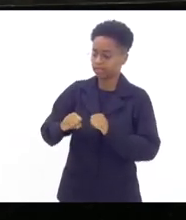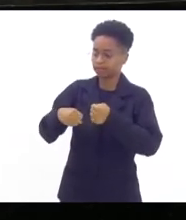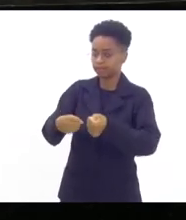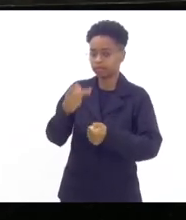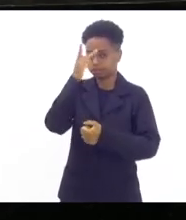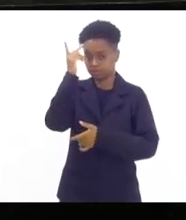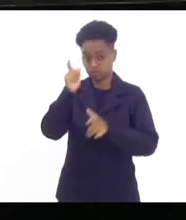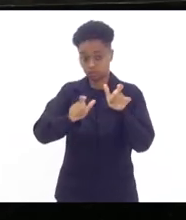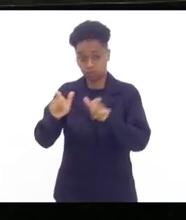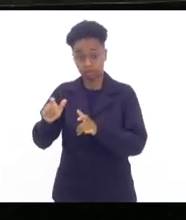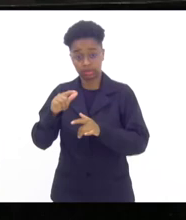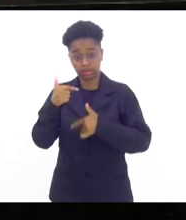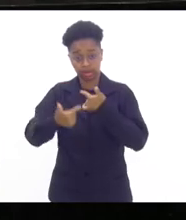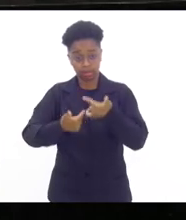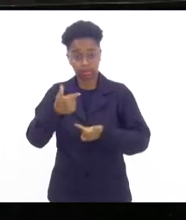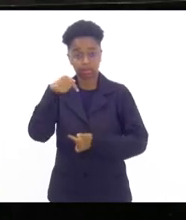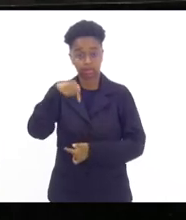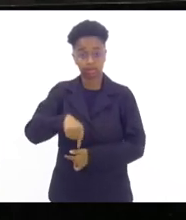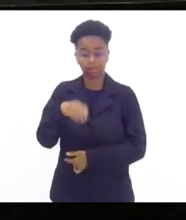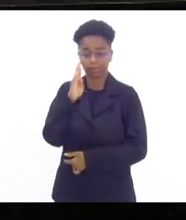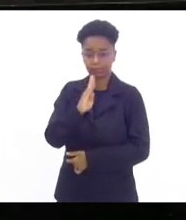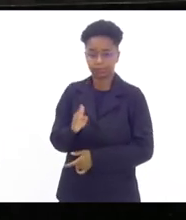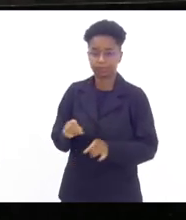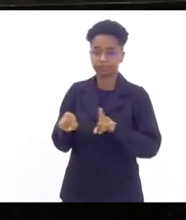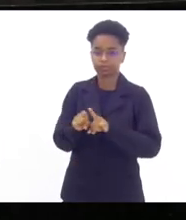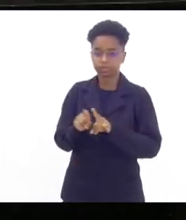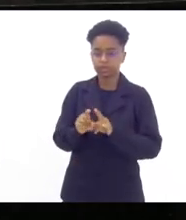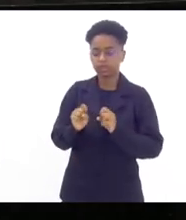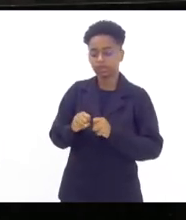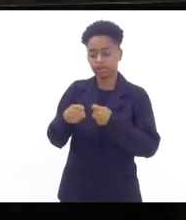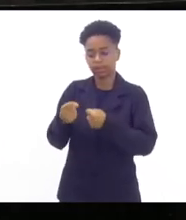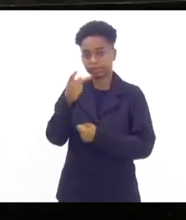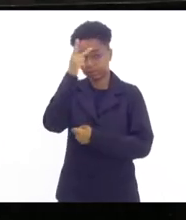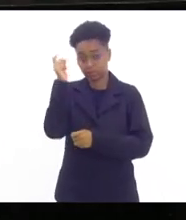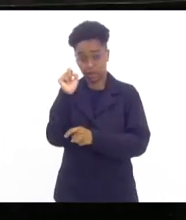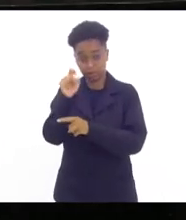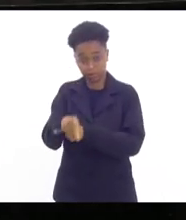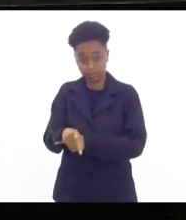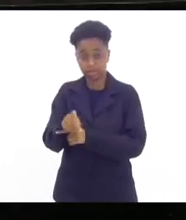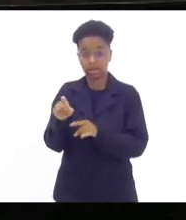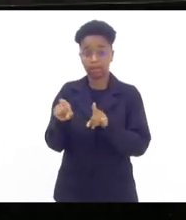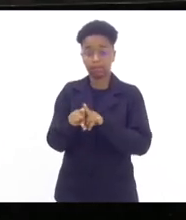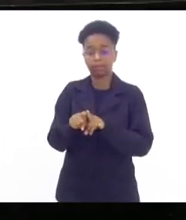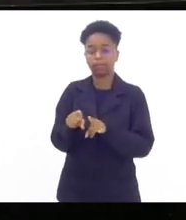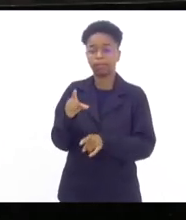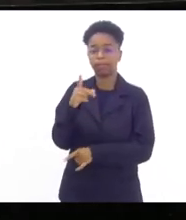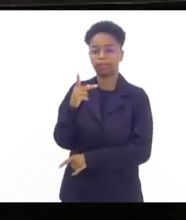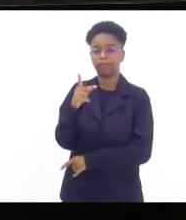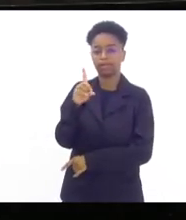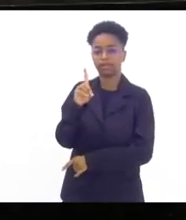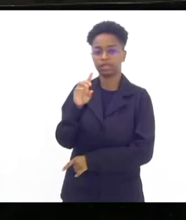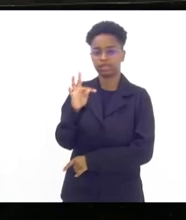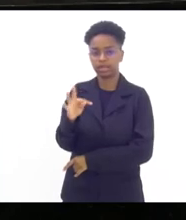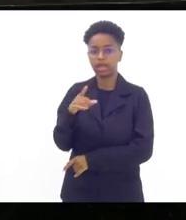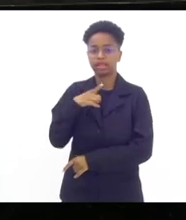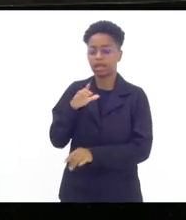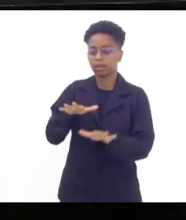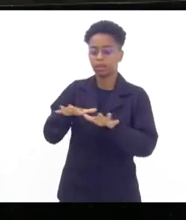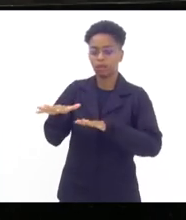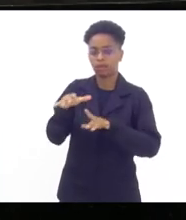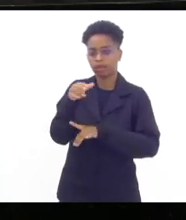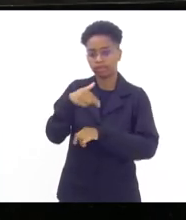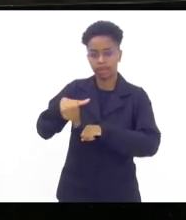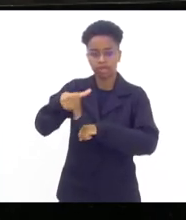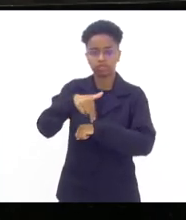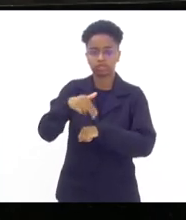trabalhador brasileiro na defesa do aposentado o PDT que tem um movimento nacional de aposentados